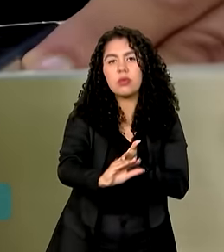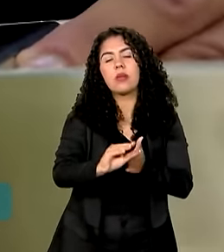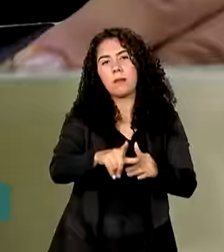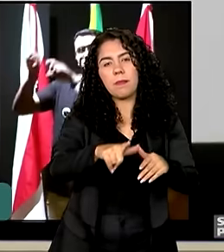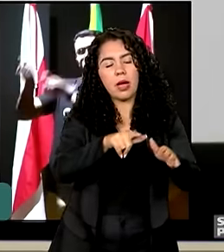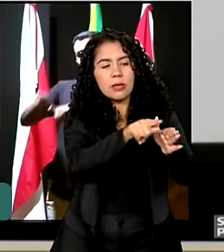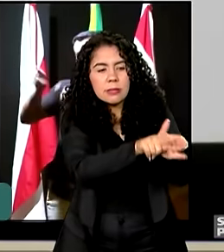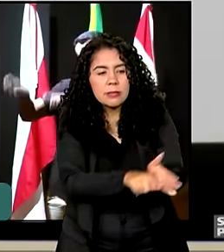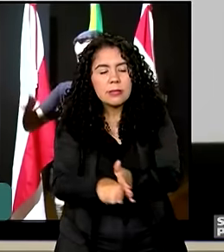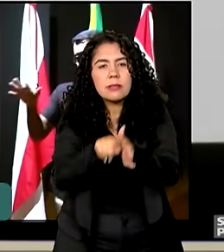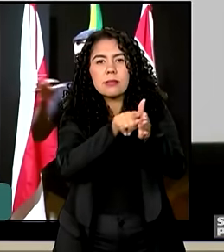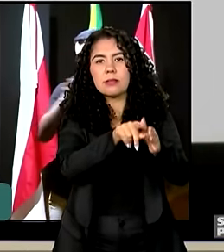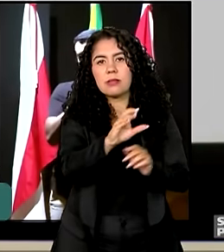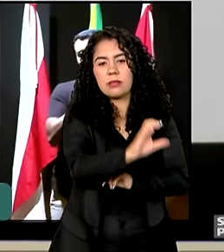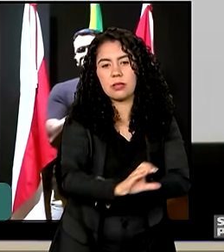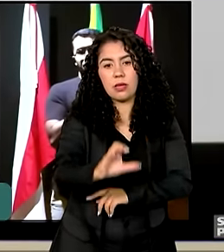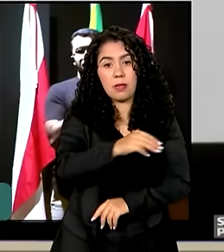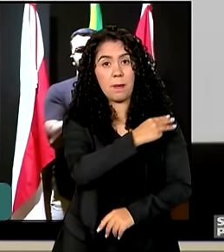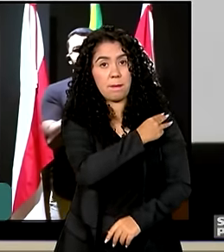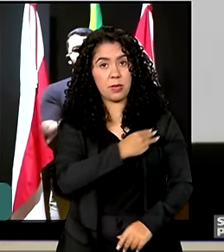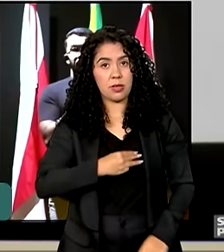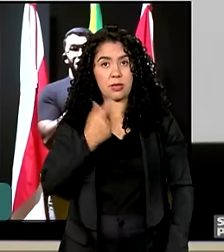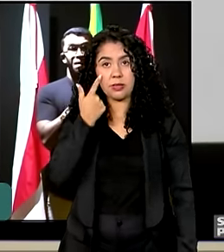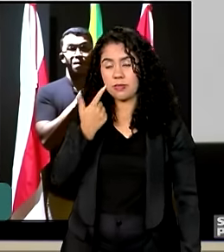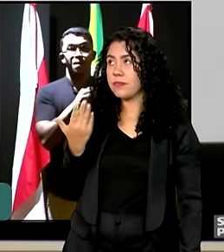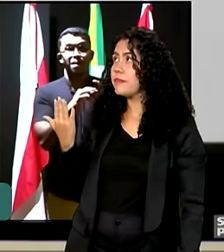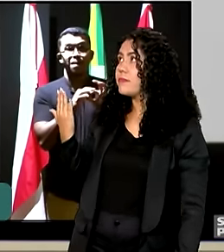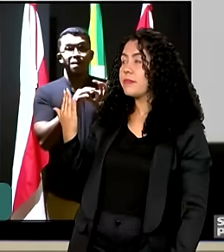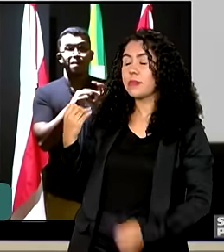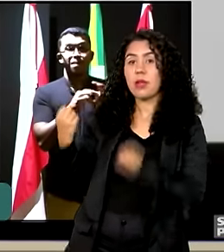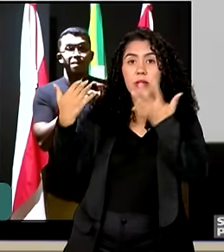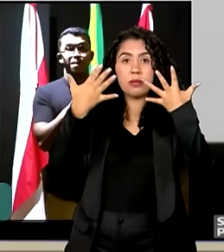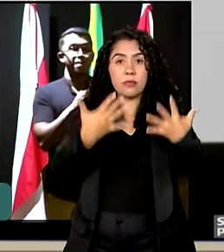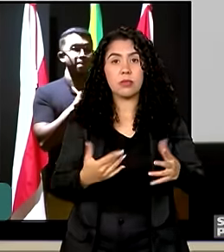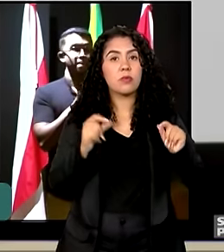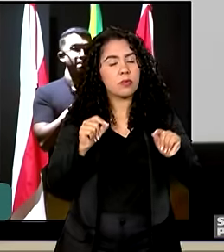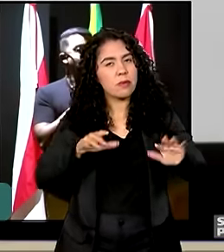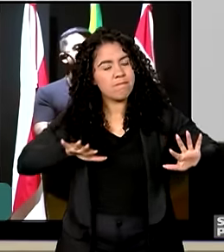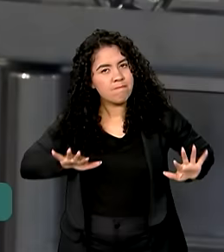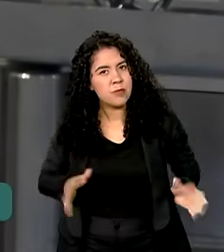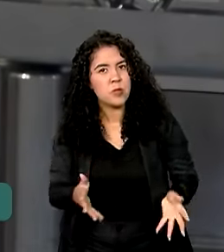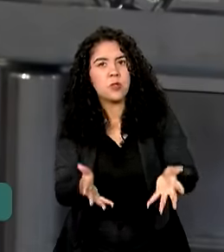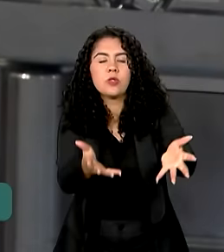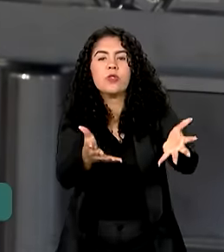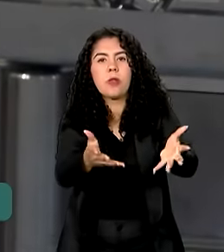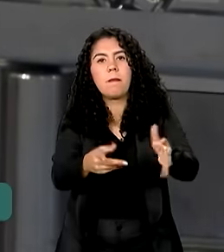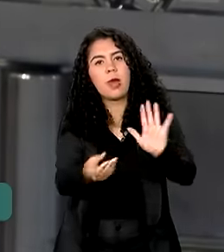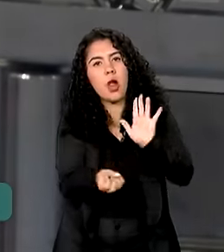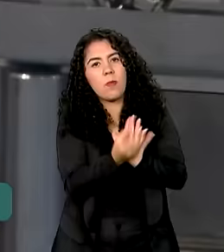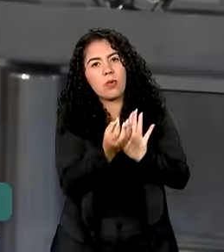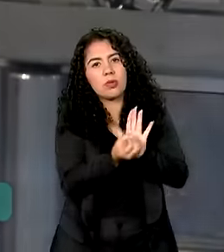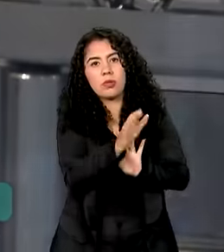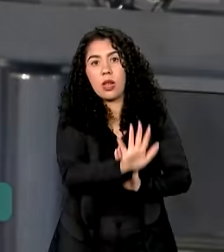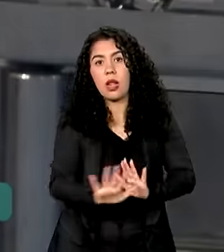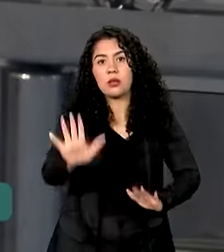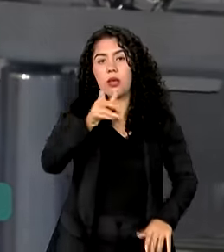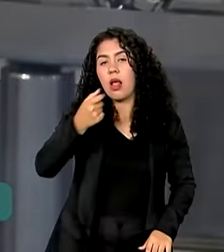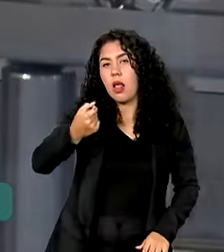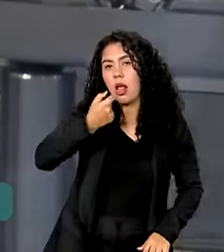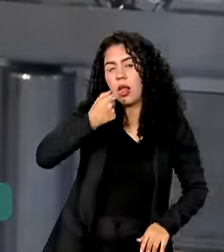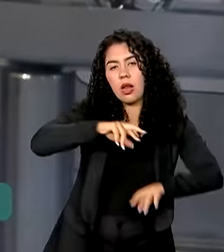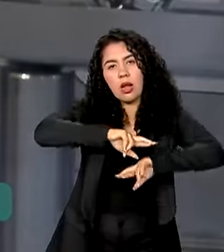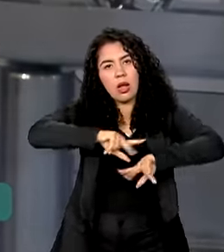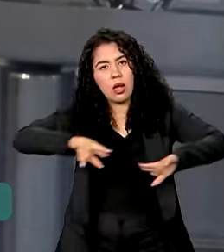Segundo a ministra da Saúde, Nízia Trindade, é preciso fortalecer a base para a produção nacional de medicamentos,